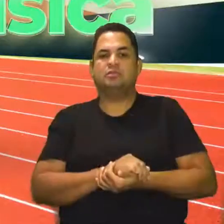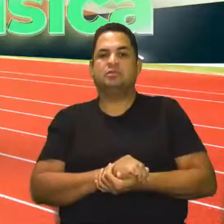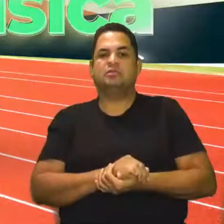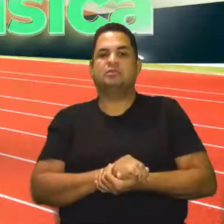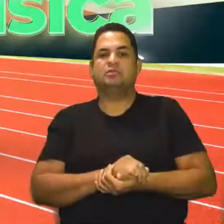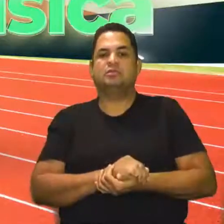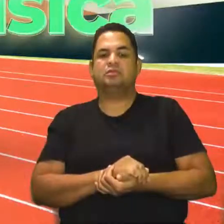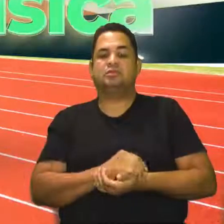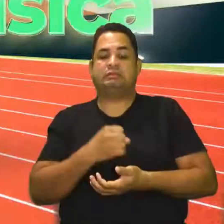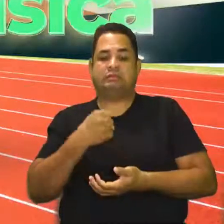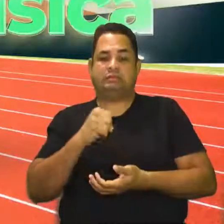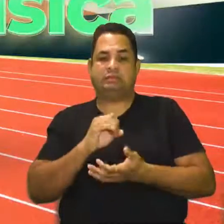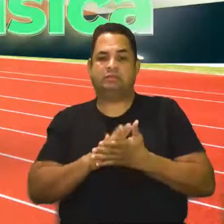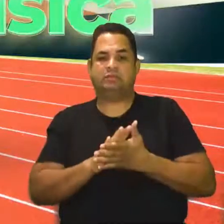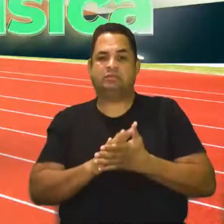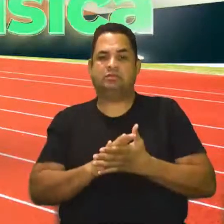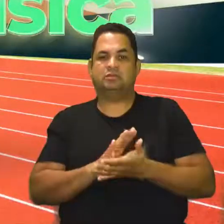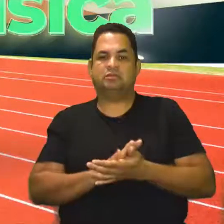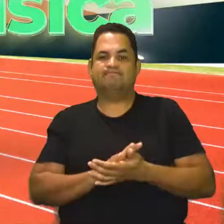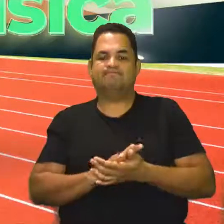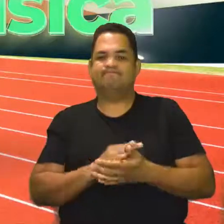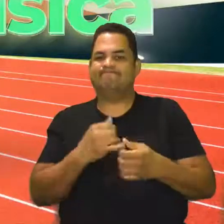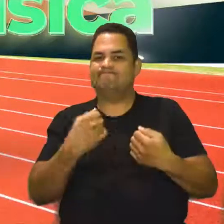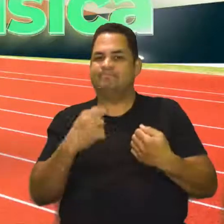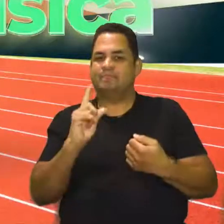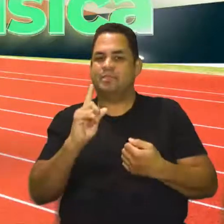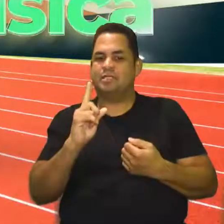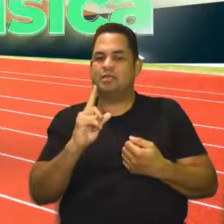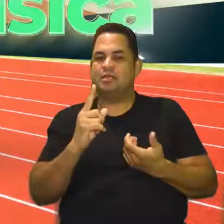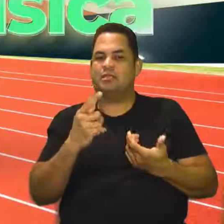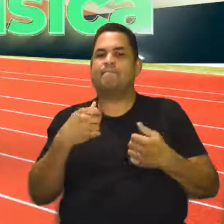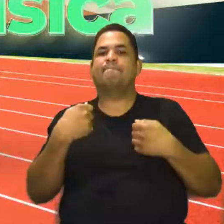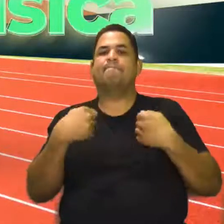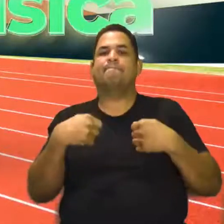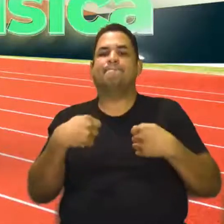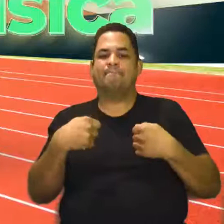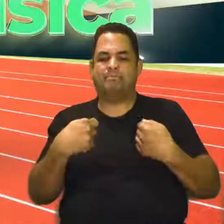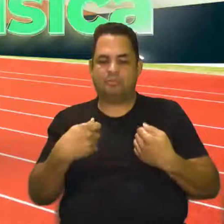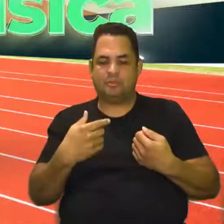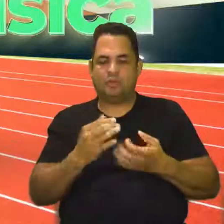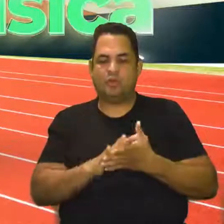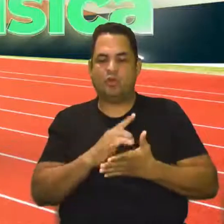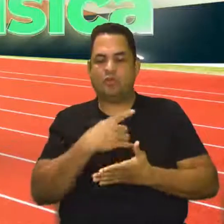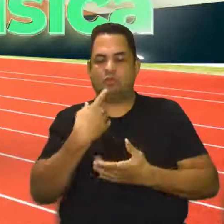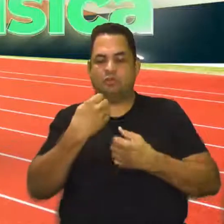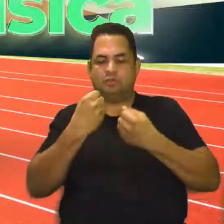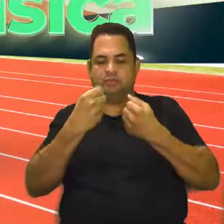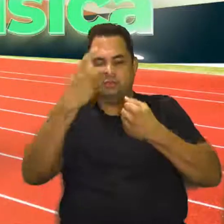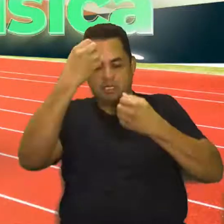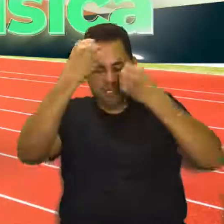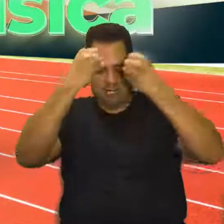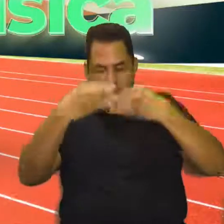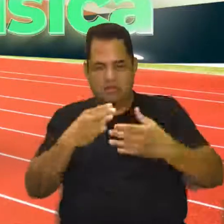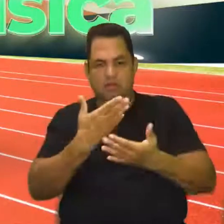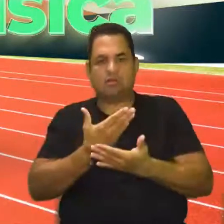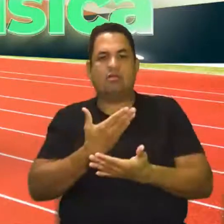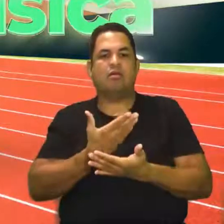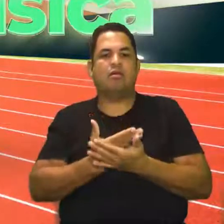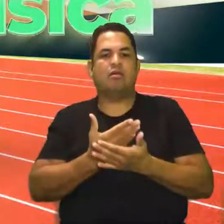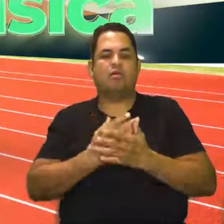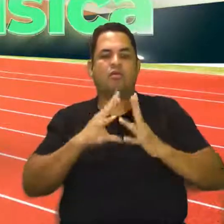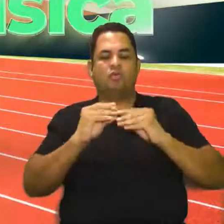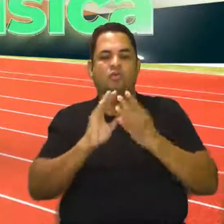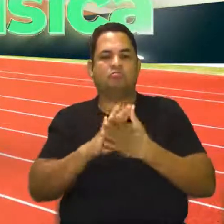Que se eu tiver no último, a atividade física não é a prioridade. Então, nós falamos a aula toda sobre prioridade. O momento de repensar, né?